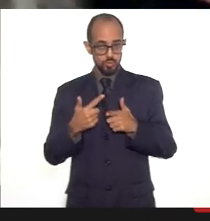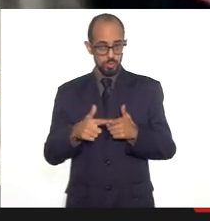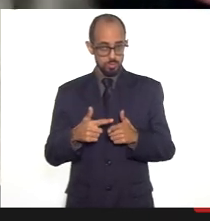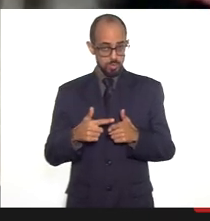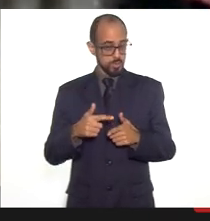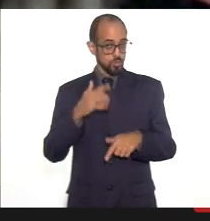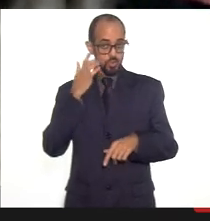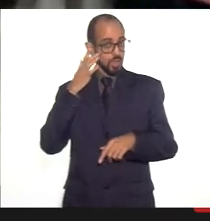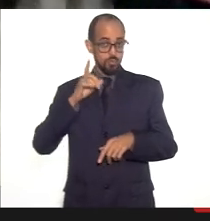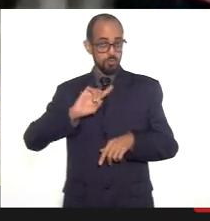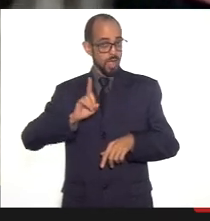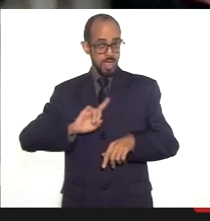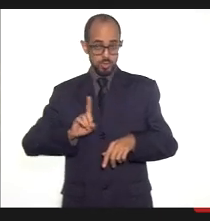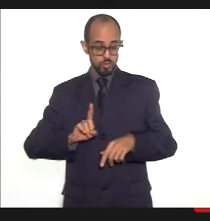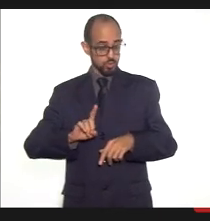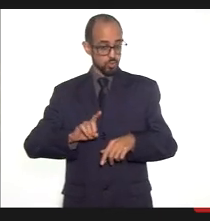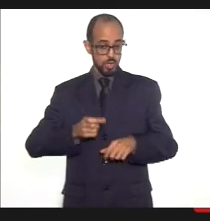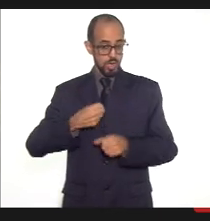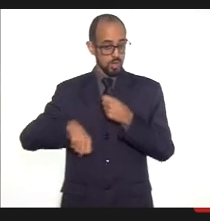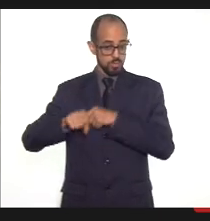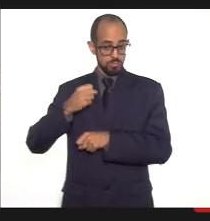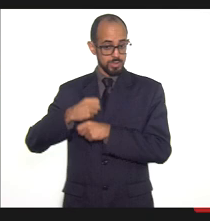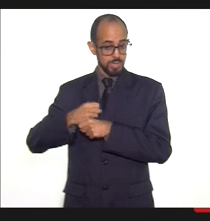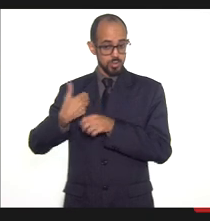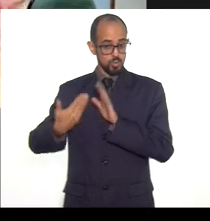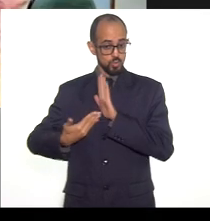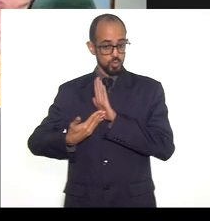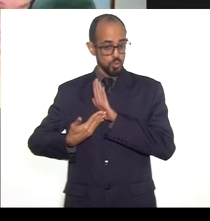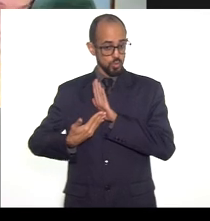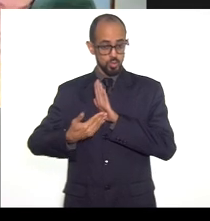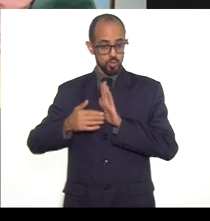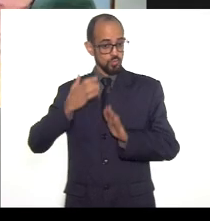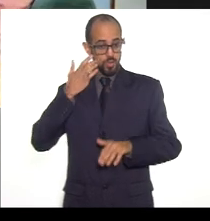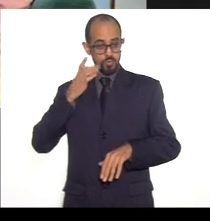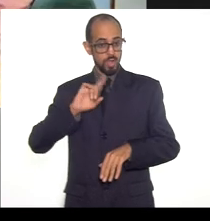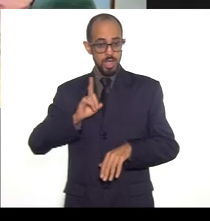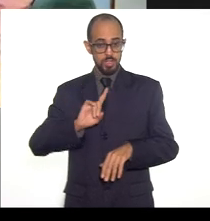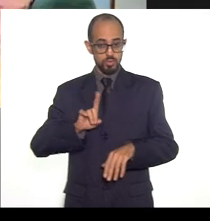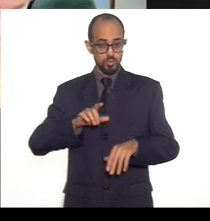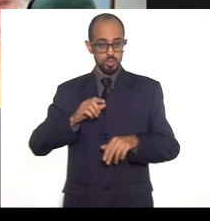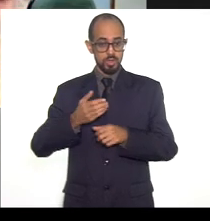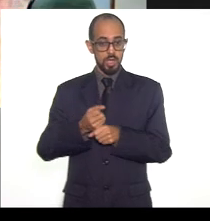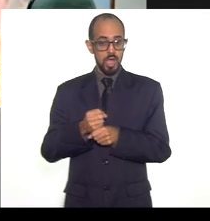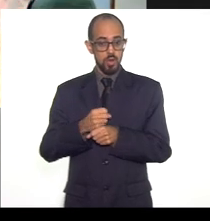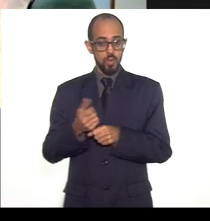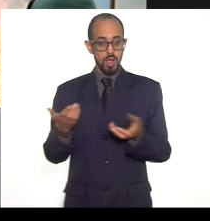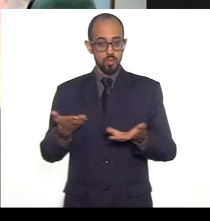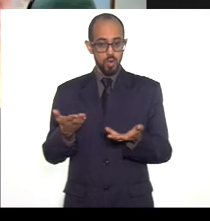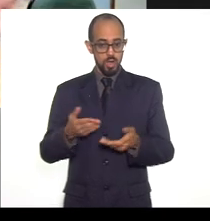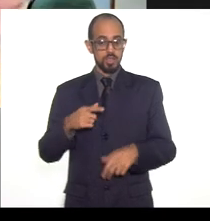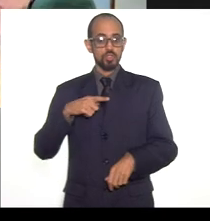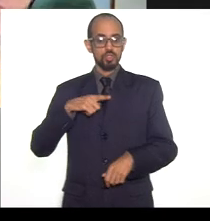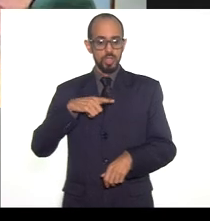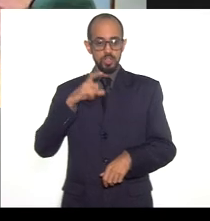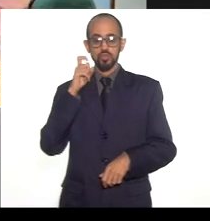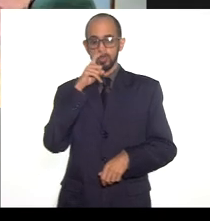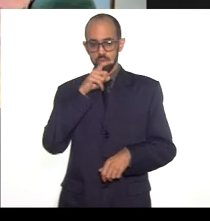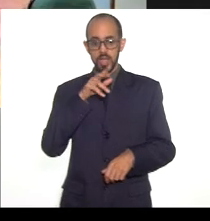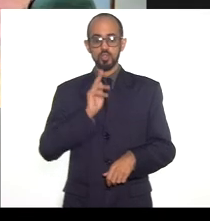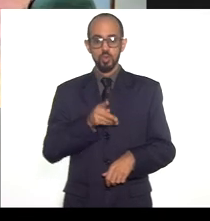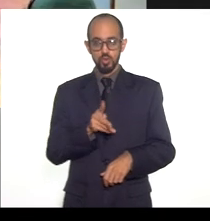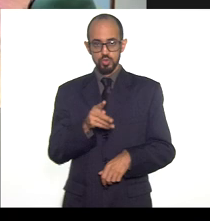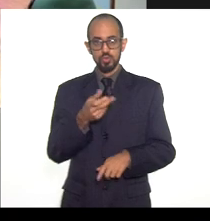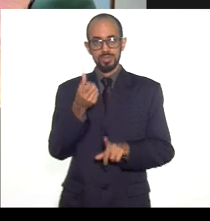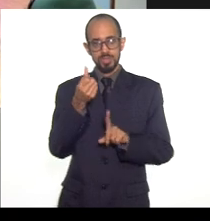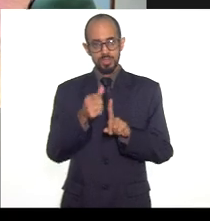fácil não foi fácil o ano passado inteiro esse ano a gente ainda tem algumas dificuldades nesses primeiros seis